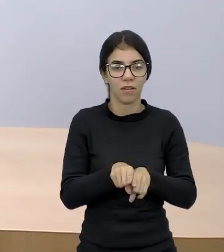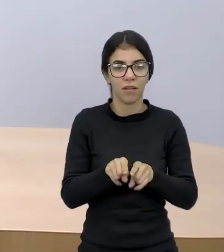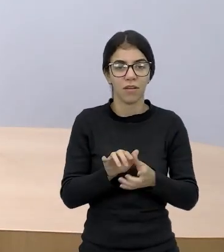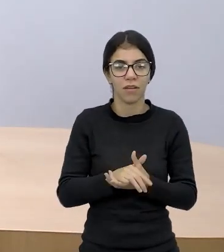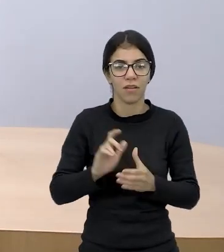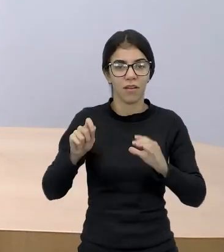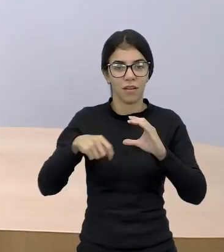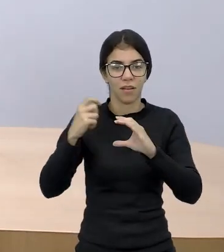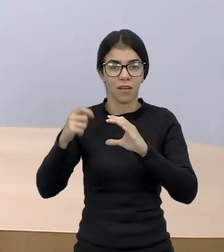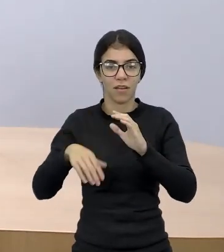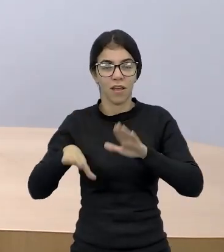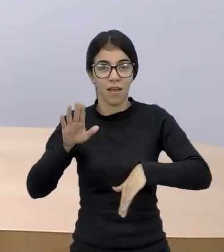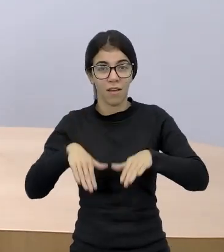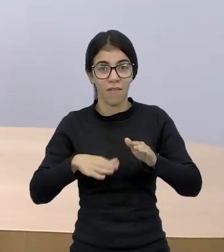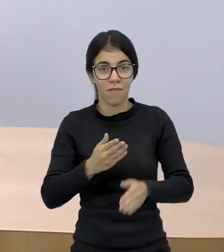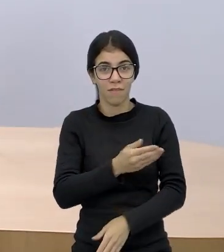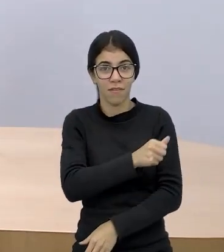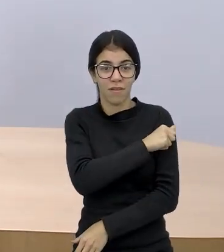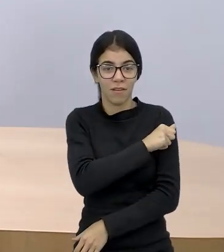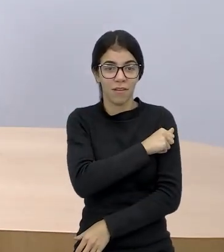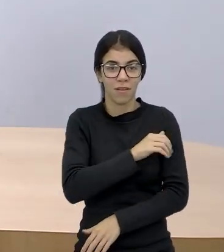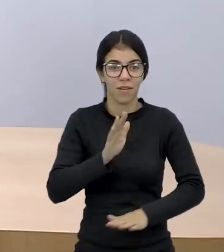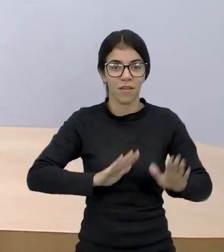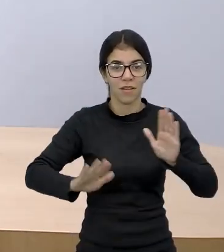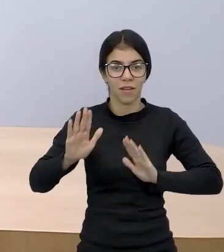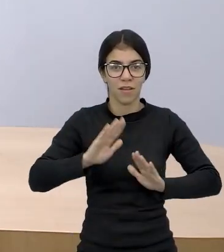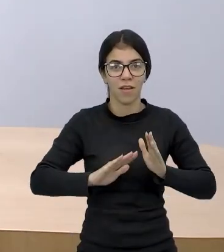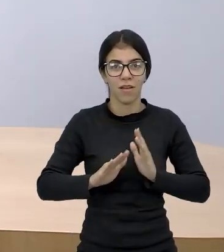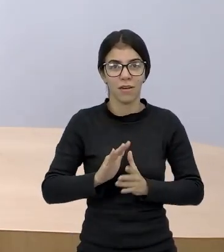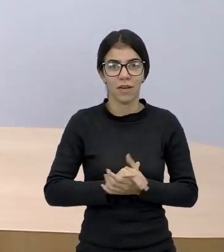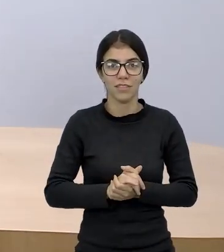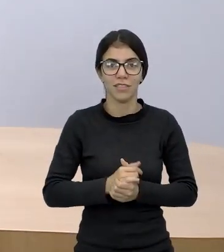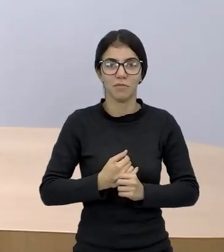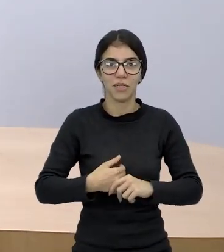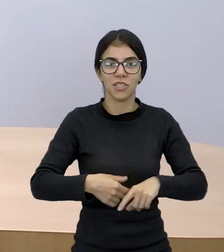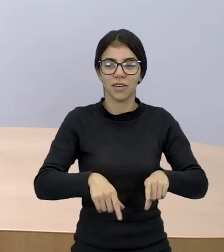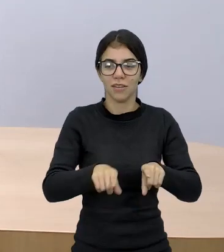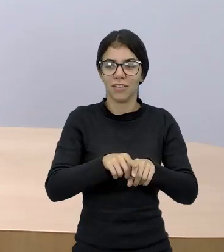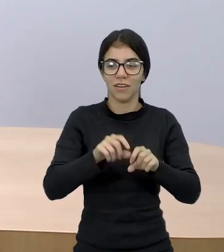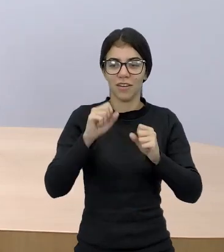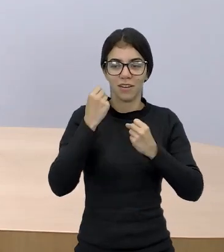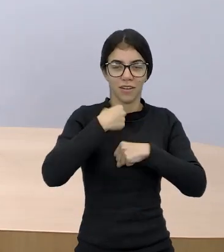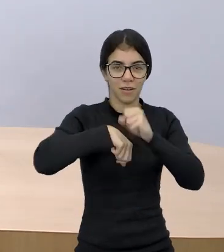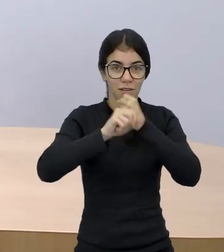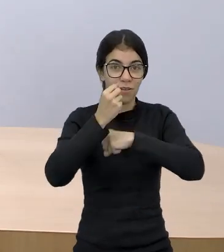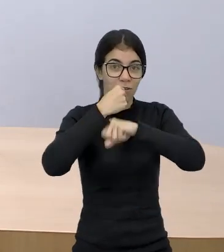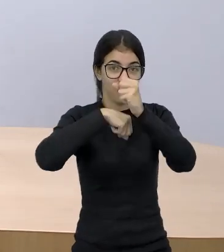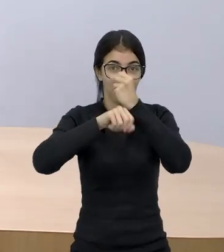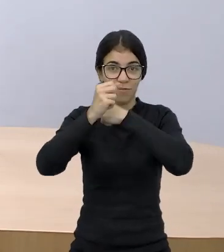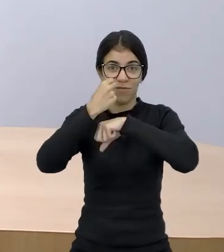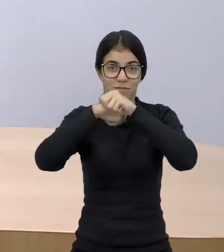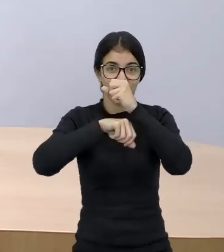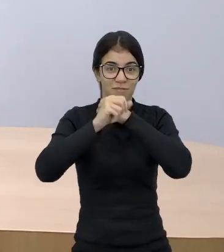apresentar para os colegas. Cuidado para não colocar um batidão aí e o pessoal começar a dançar e esquecer do que você está falando, tá? Toma cuidado.